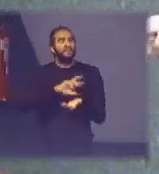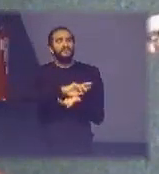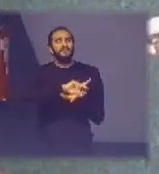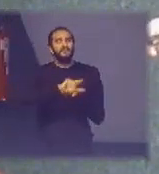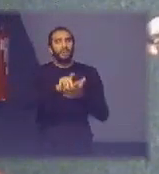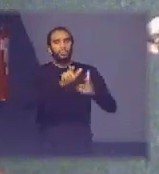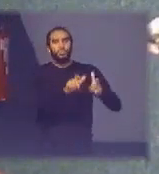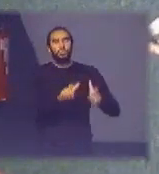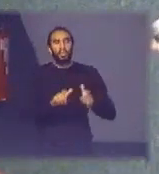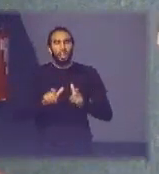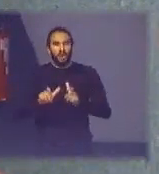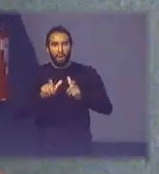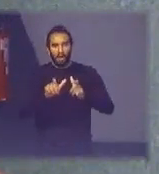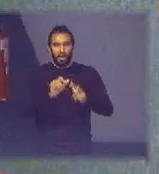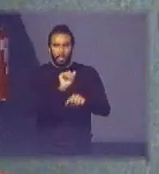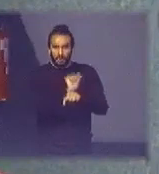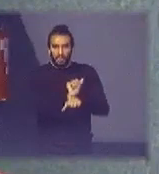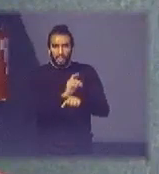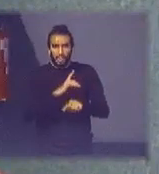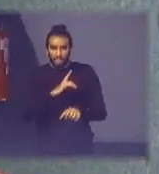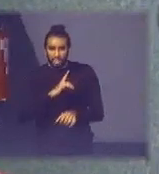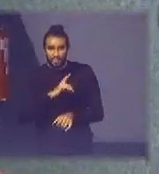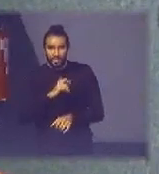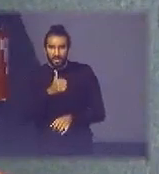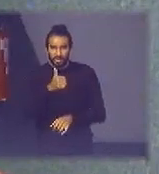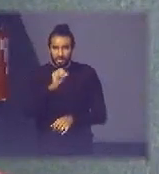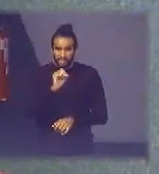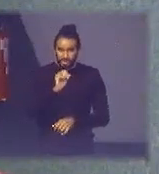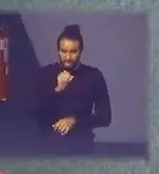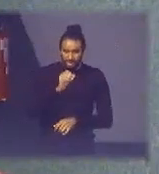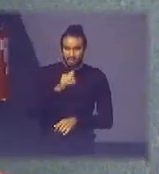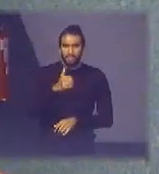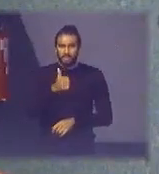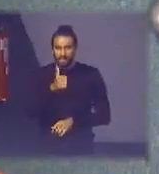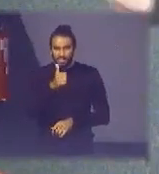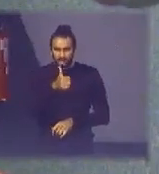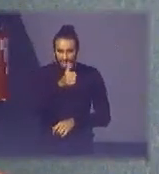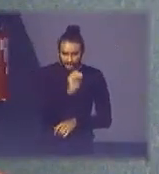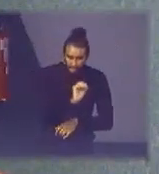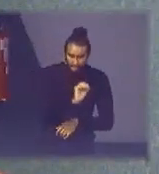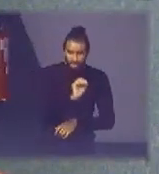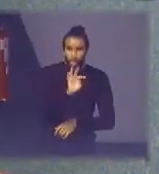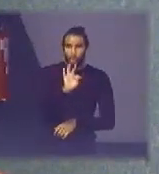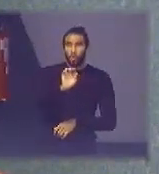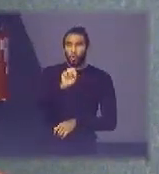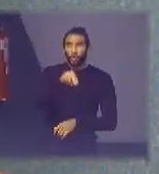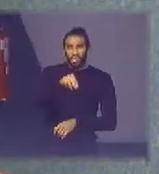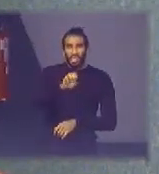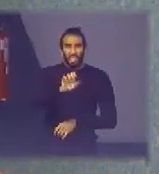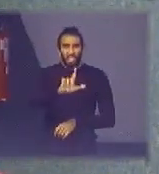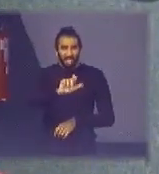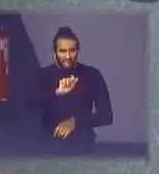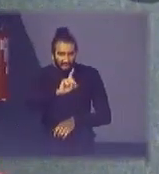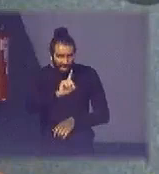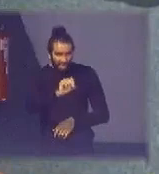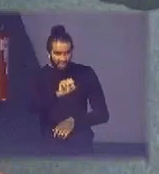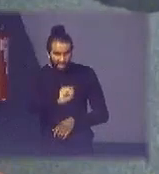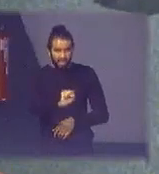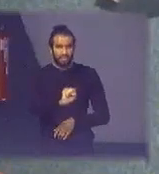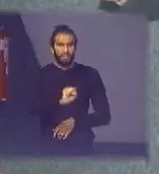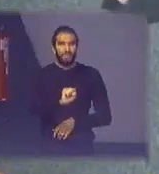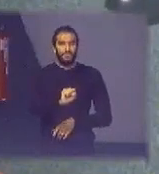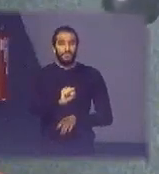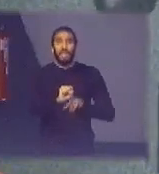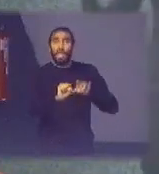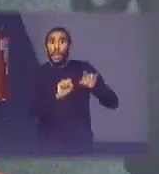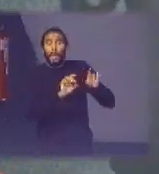instalados foi de 110 toneladas só com esse torneio com as escolas foram 80